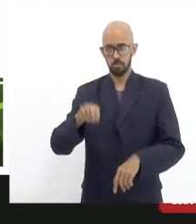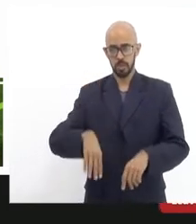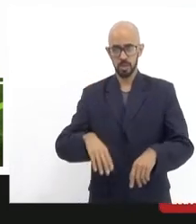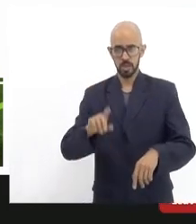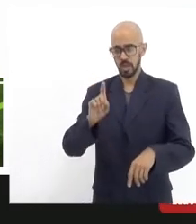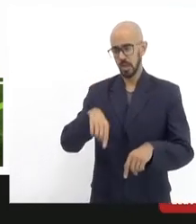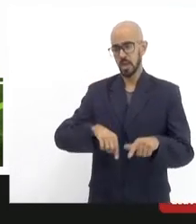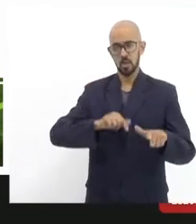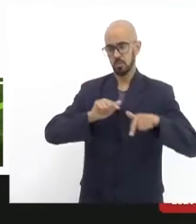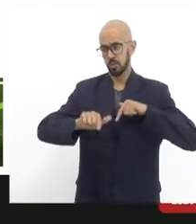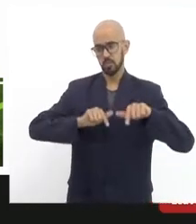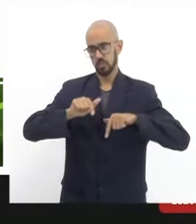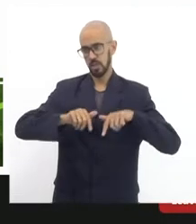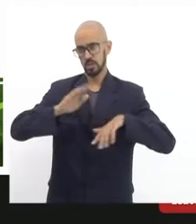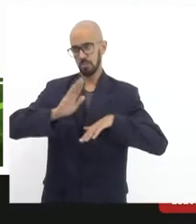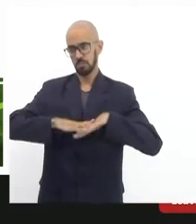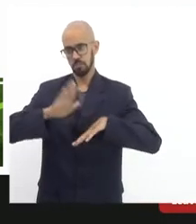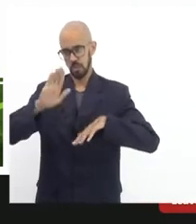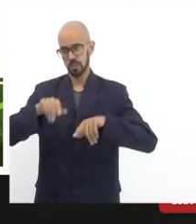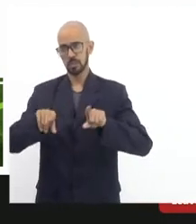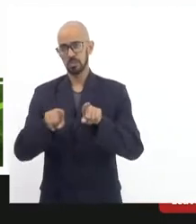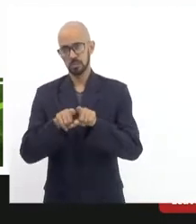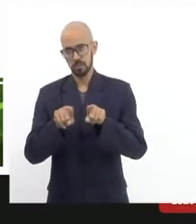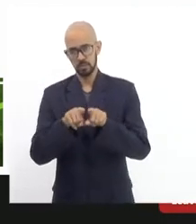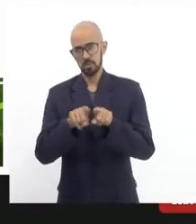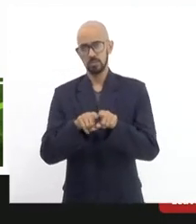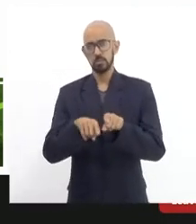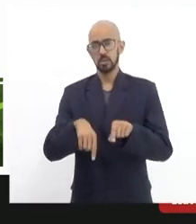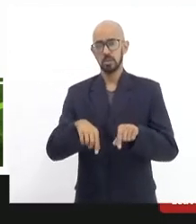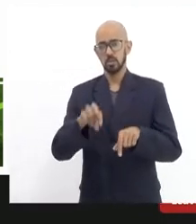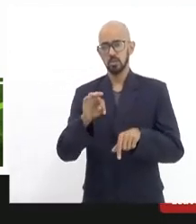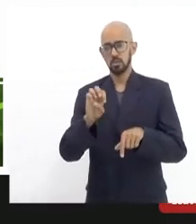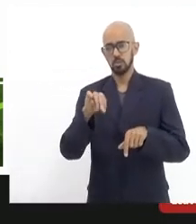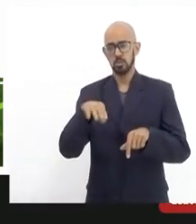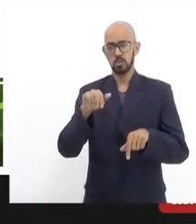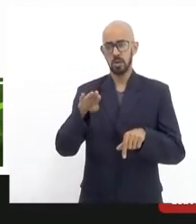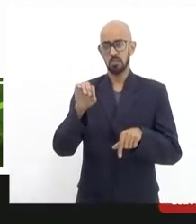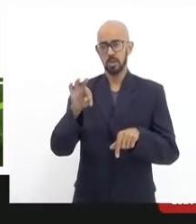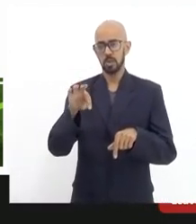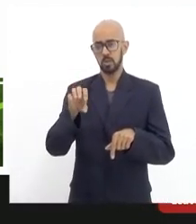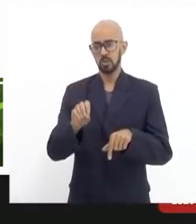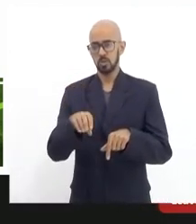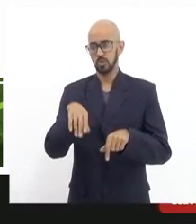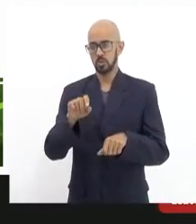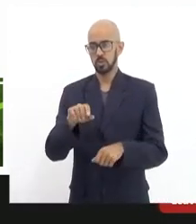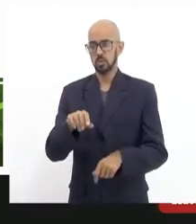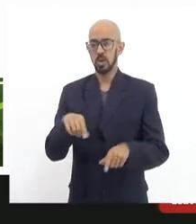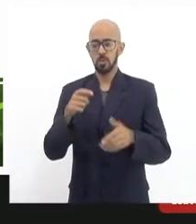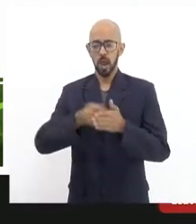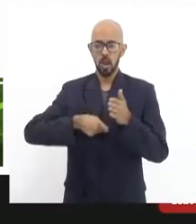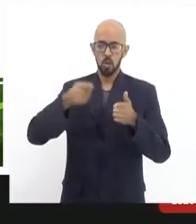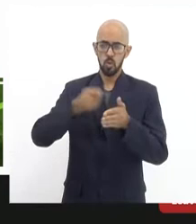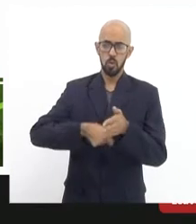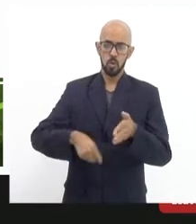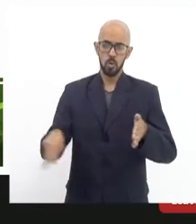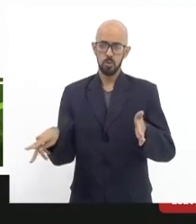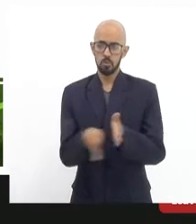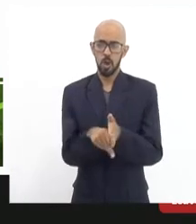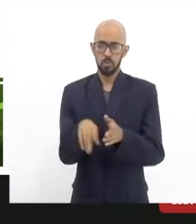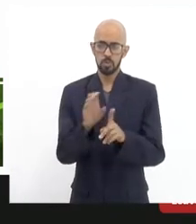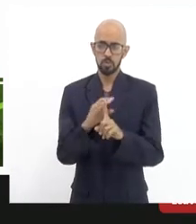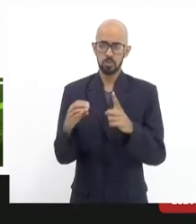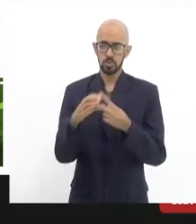Amast, assim como foi a atividade de tombamento do INEPAC, essa é uma luta dos moradores, é uma luta da sociedade